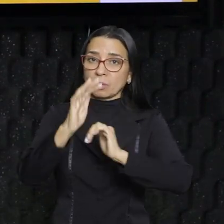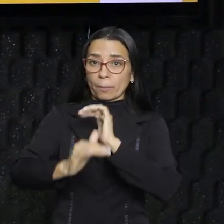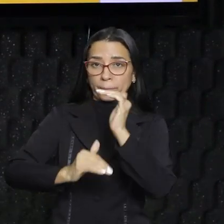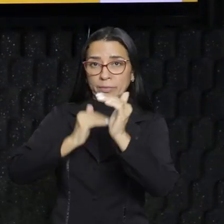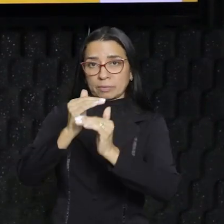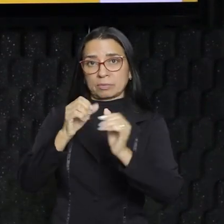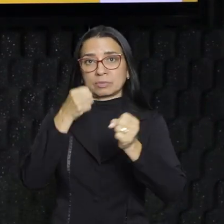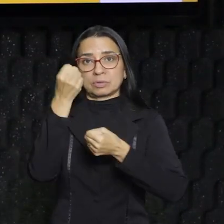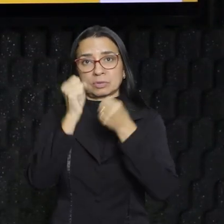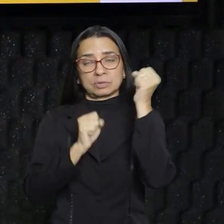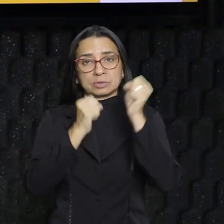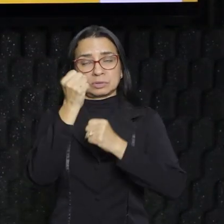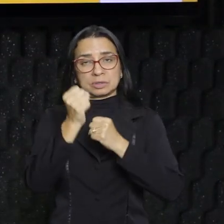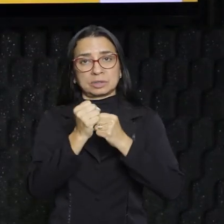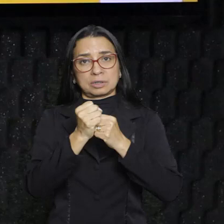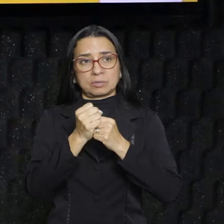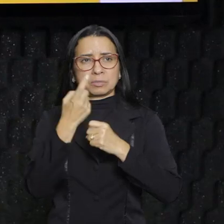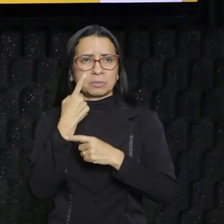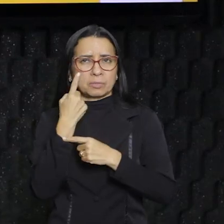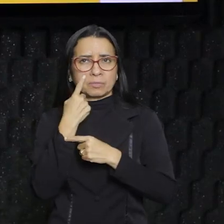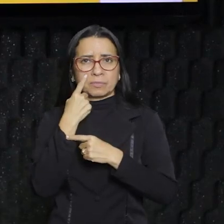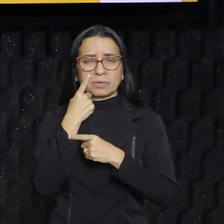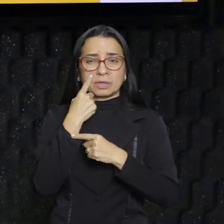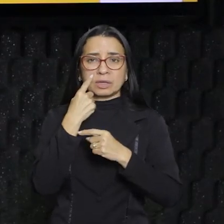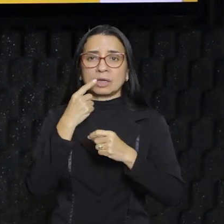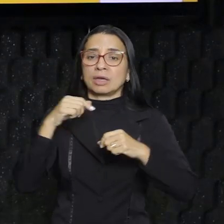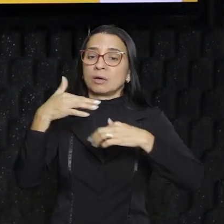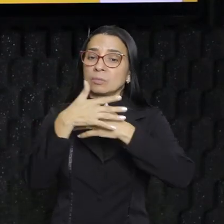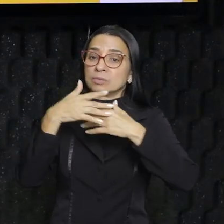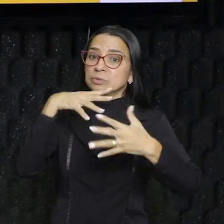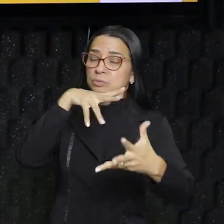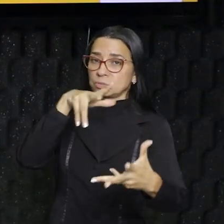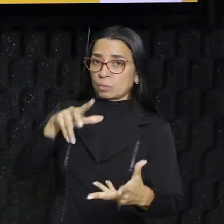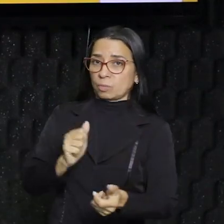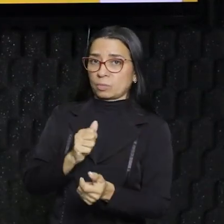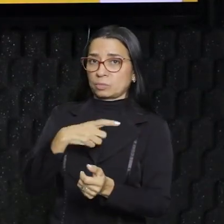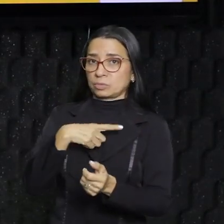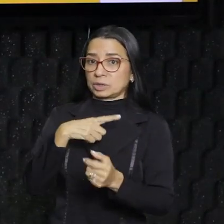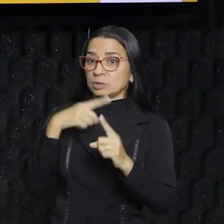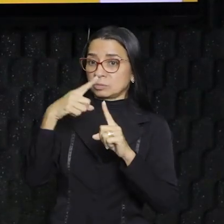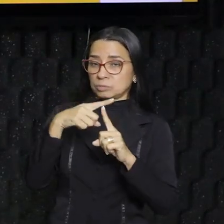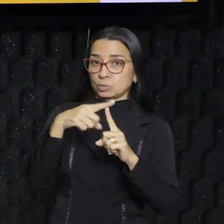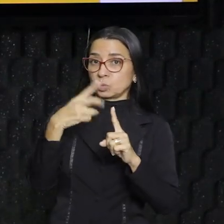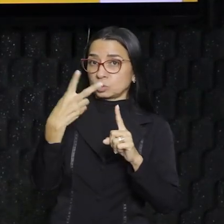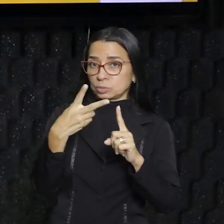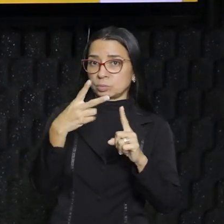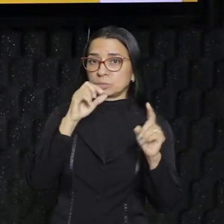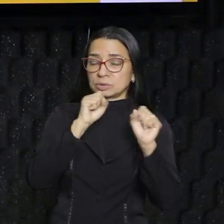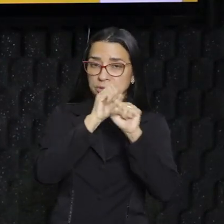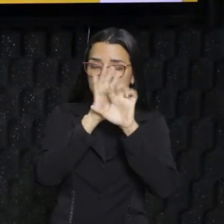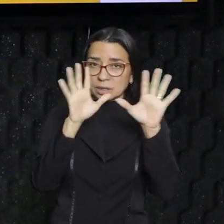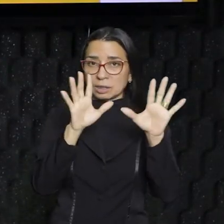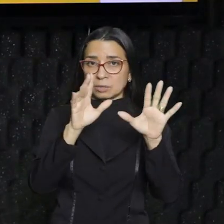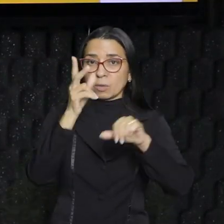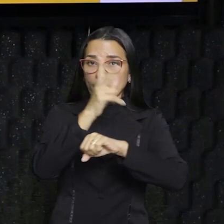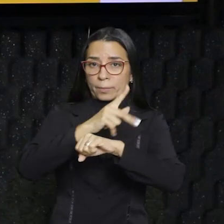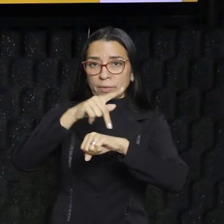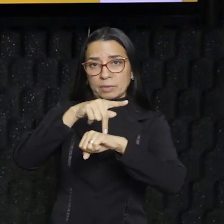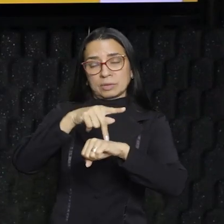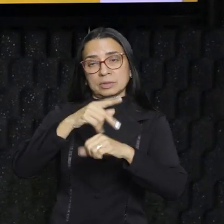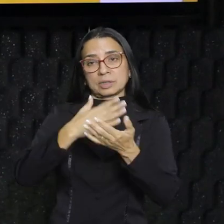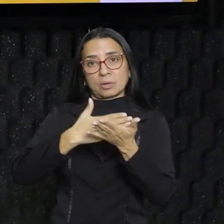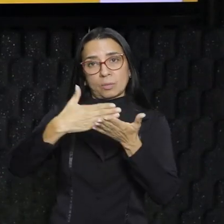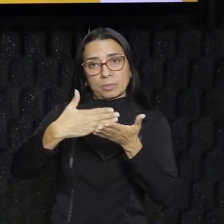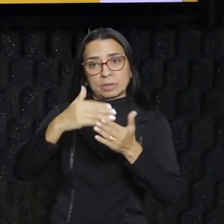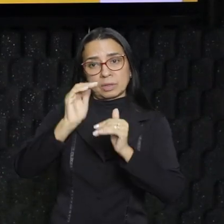quando a gente vai analisar a urbanização no mundo, nós vamos ter dois tipos muito claros. Os países que começaram o processo de urbanização, que são as